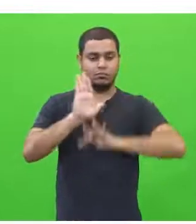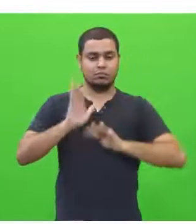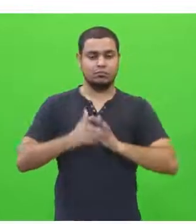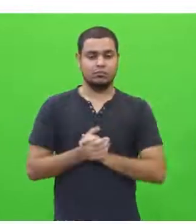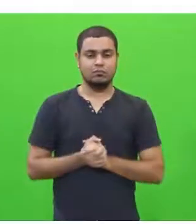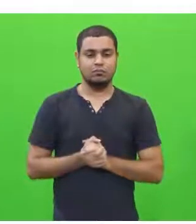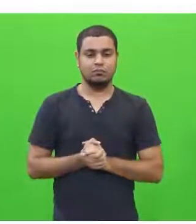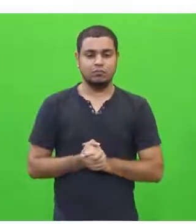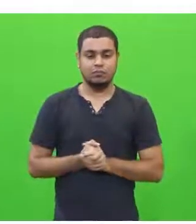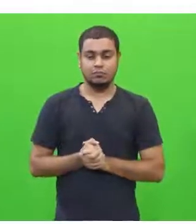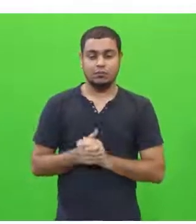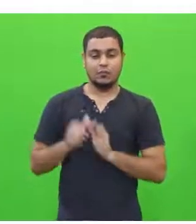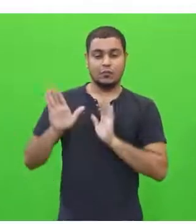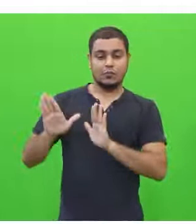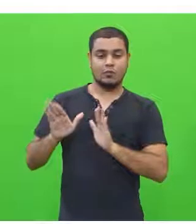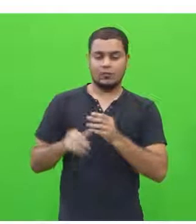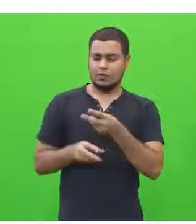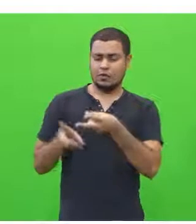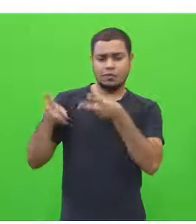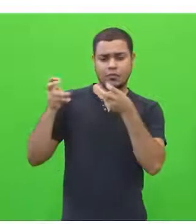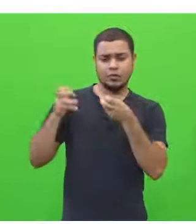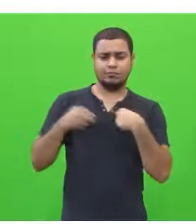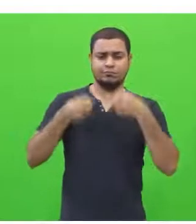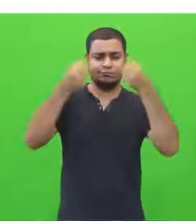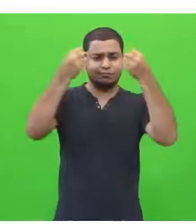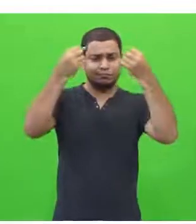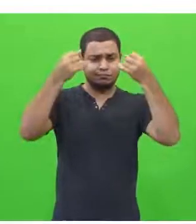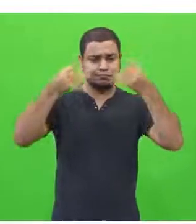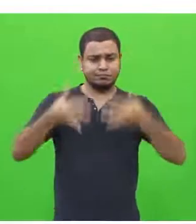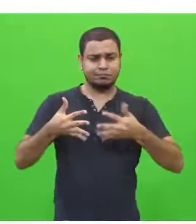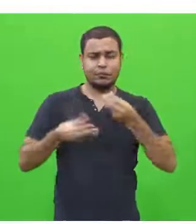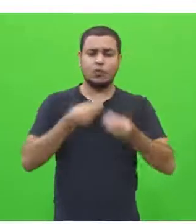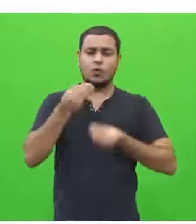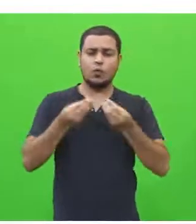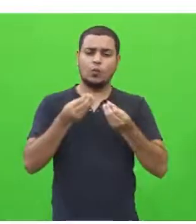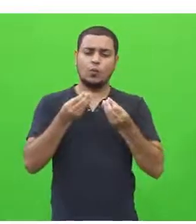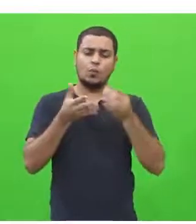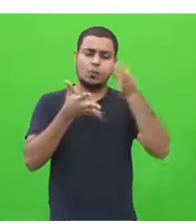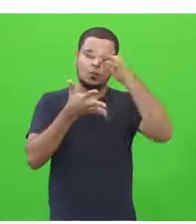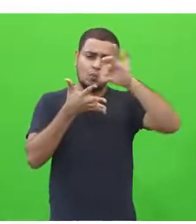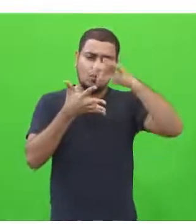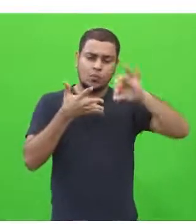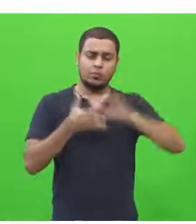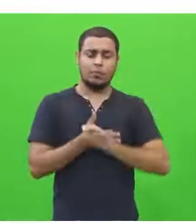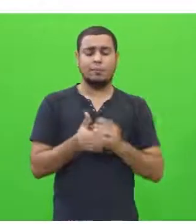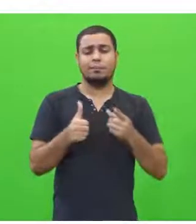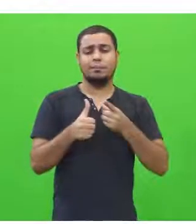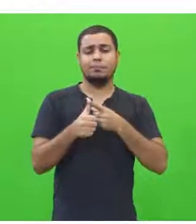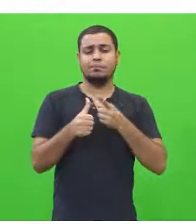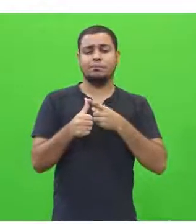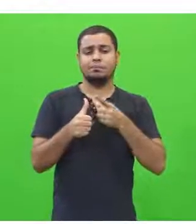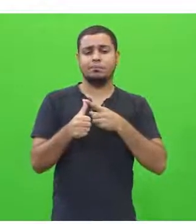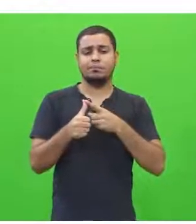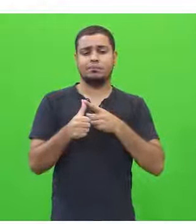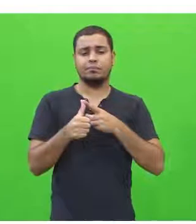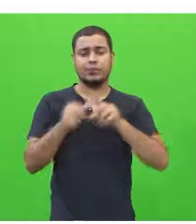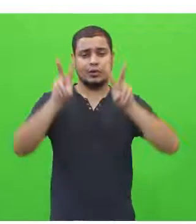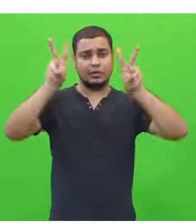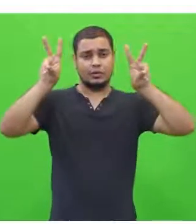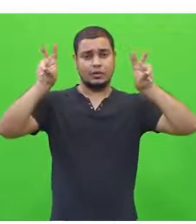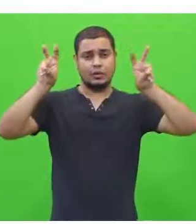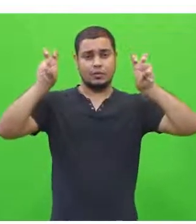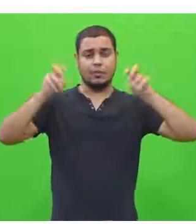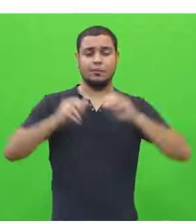Permaneça com essa cartela aí, observem, ouçam o que eu vou dizer só para pontuar rapidamente. Primeiro, nós temos destacado o tema